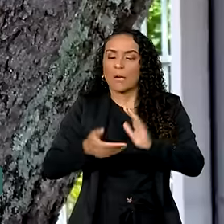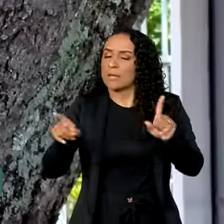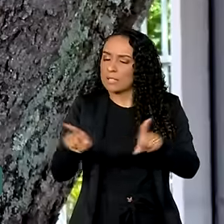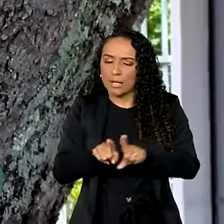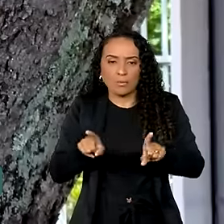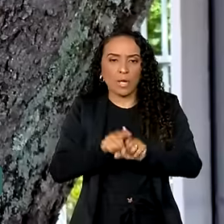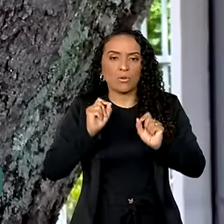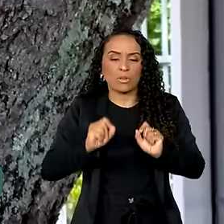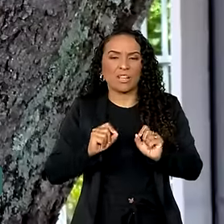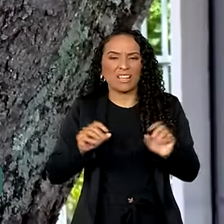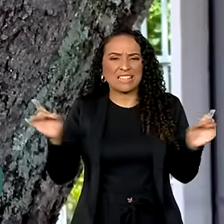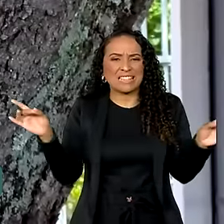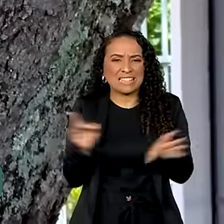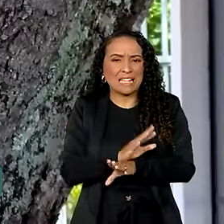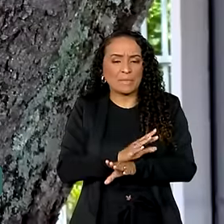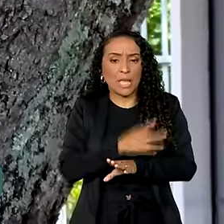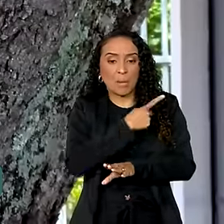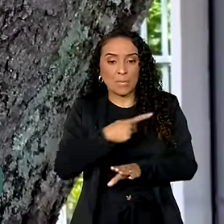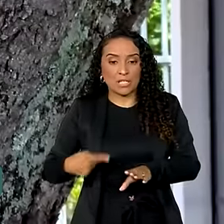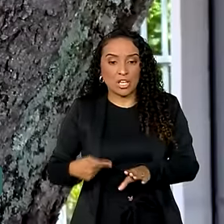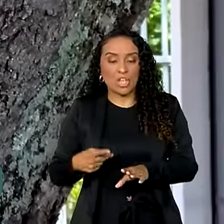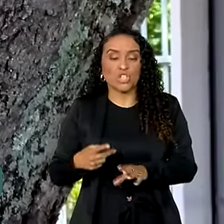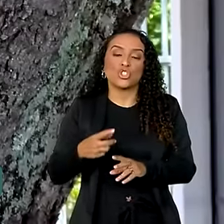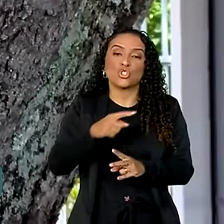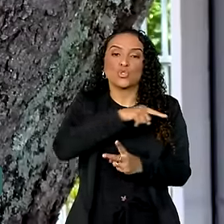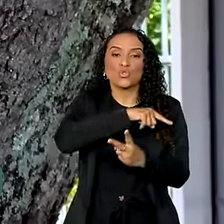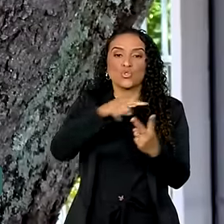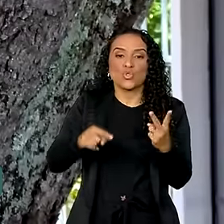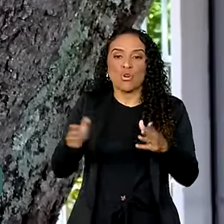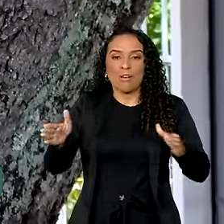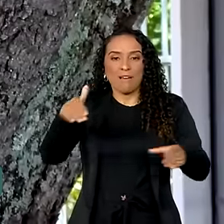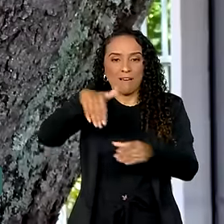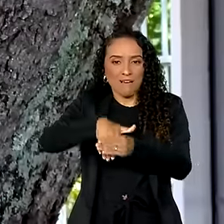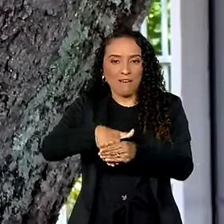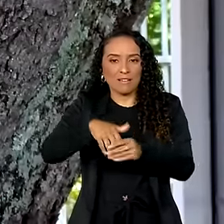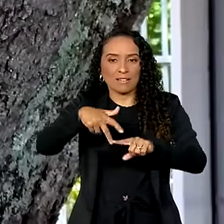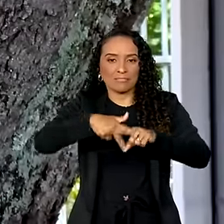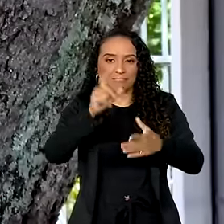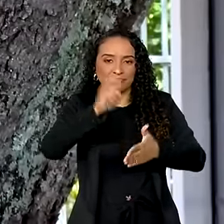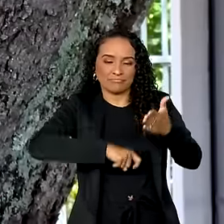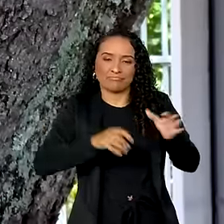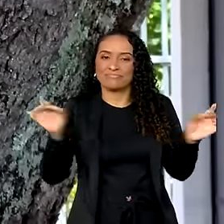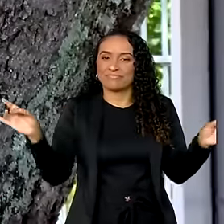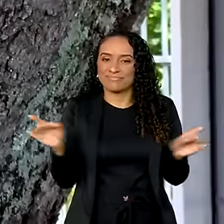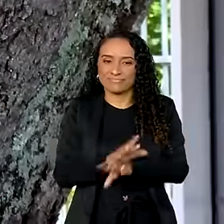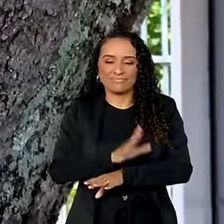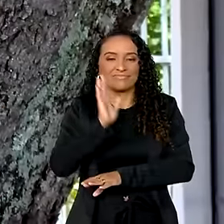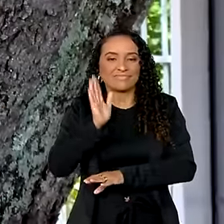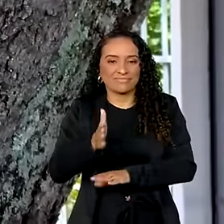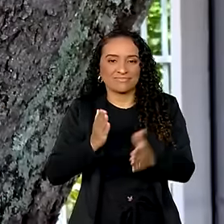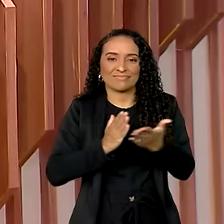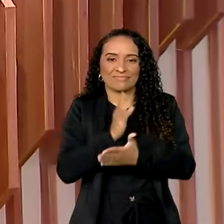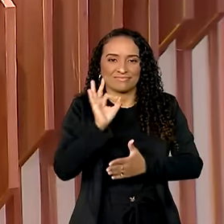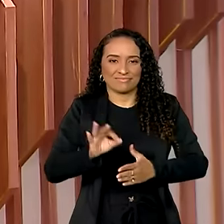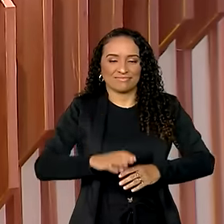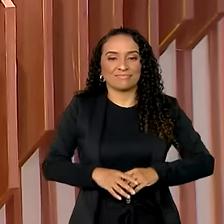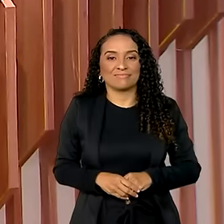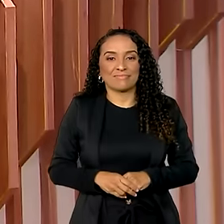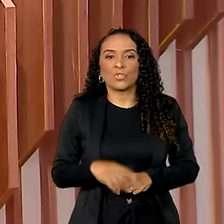de encerrar a presidência desses dois mandatos com essa regulamentação da reforma tributária aprovada.